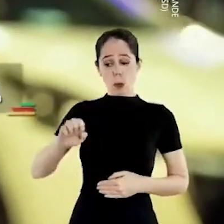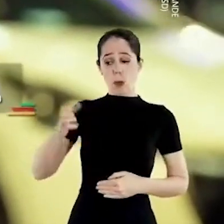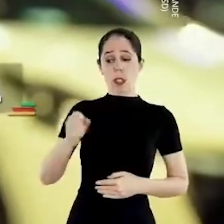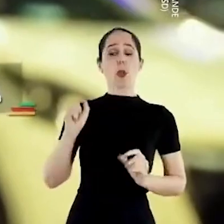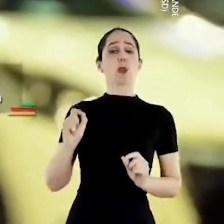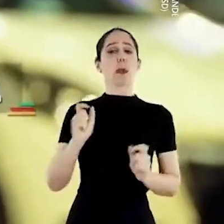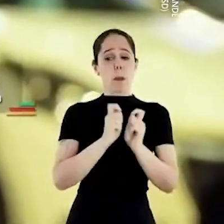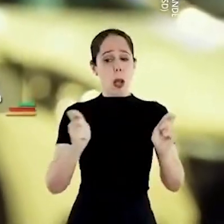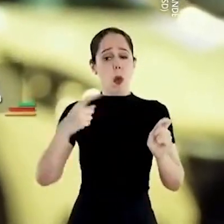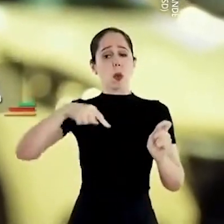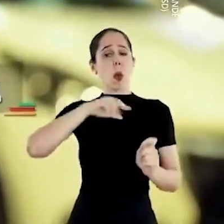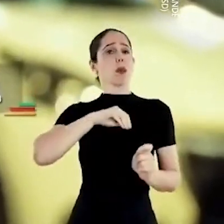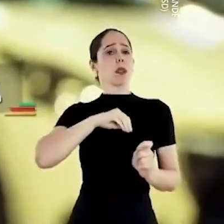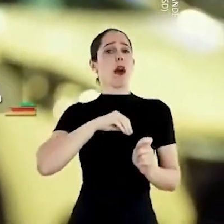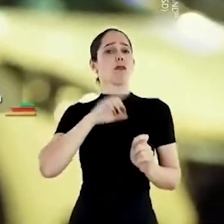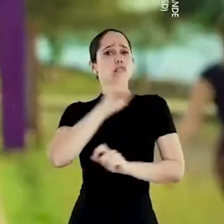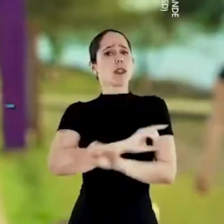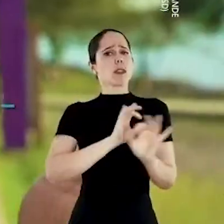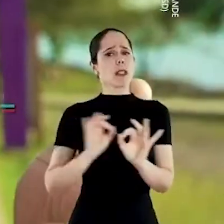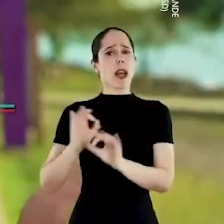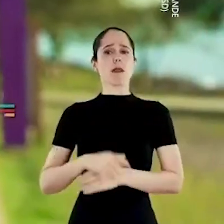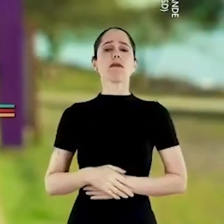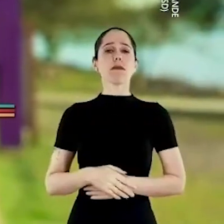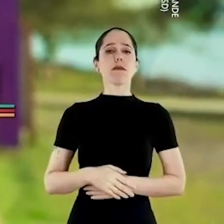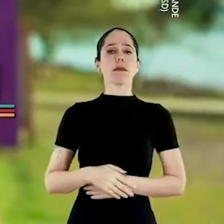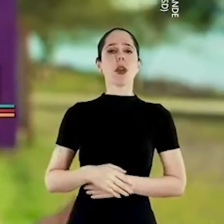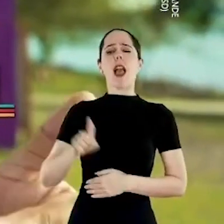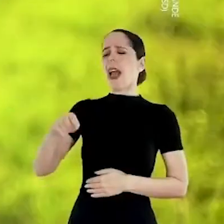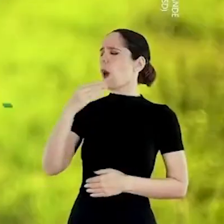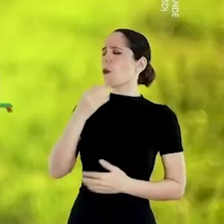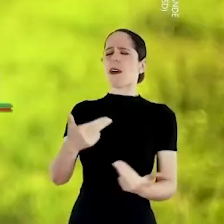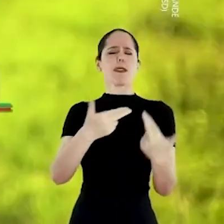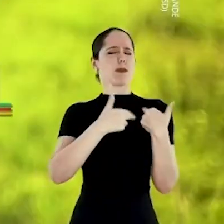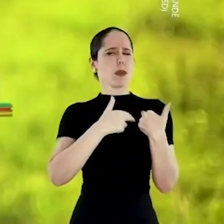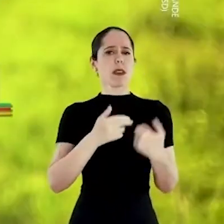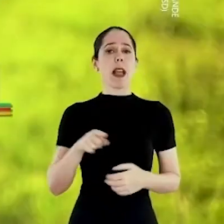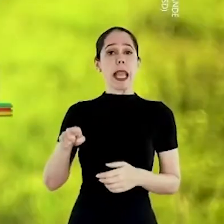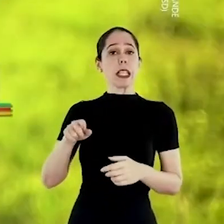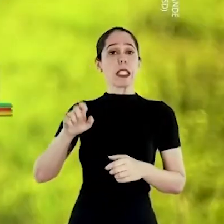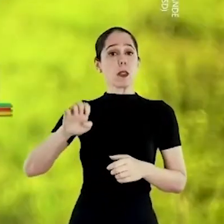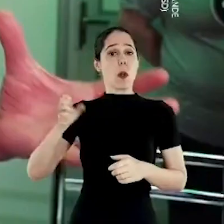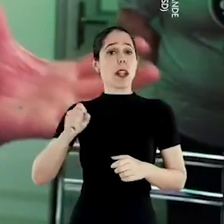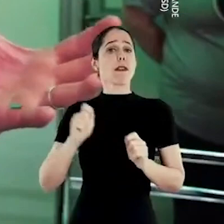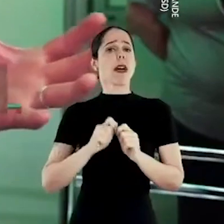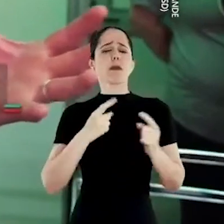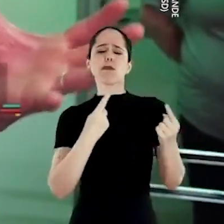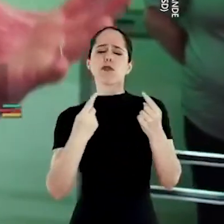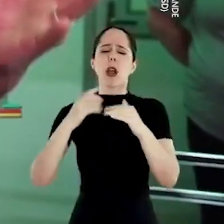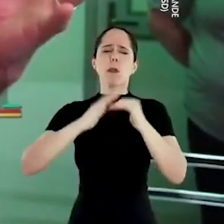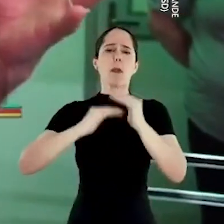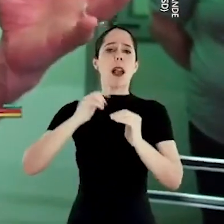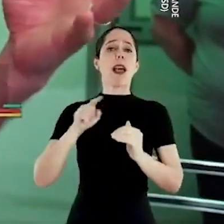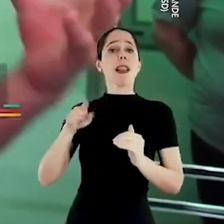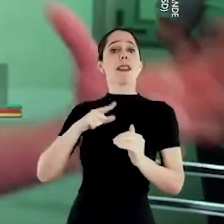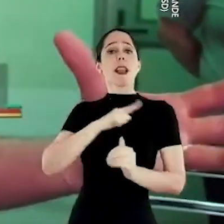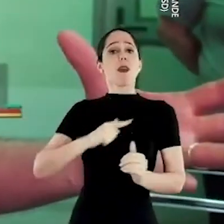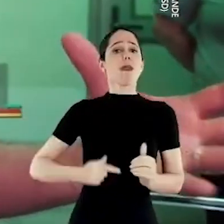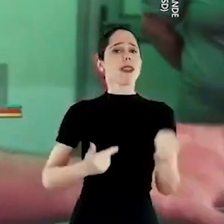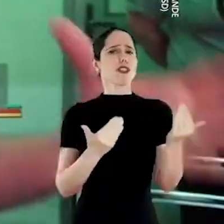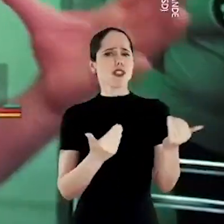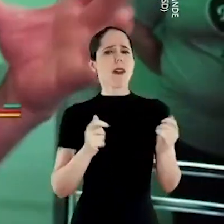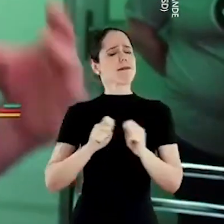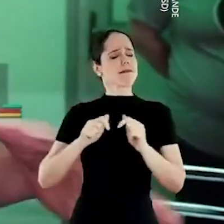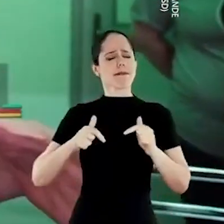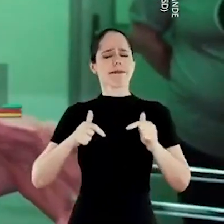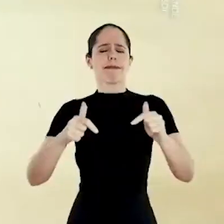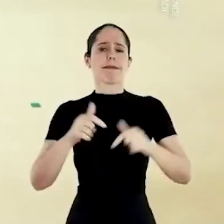O Eduardo colocou o nosso salário em dia. O cara é responsável. Ele faz pelo diálogo. Ele tem um governo jovem,